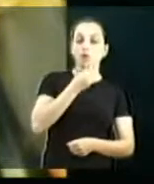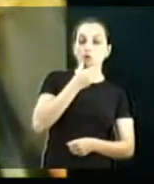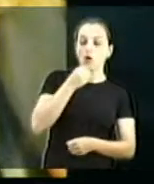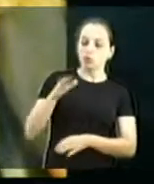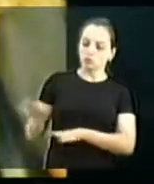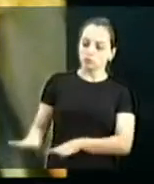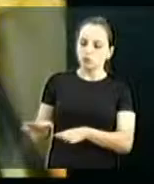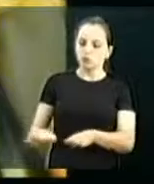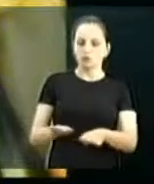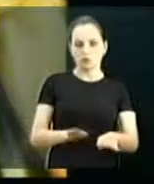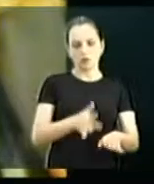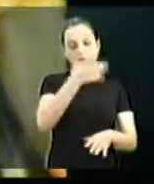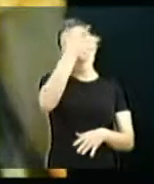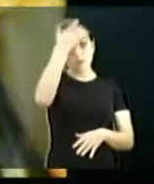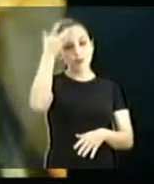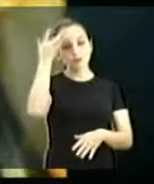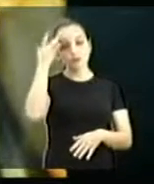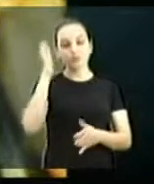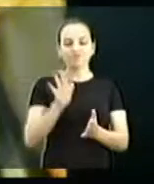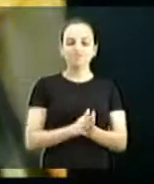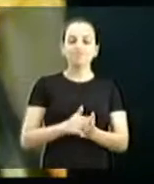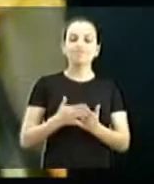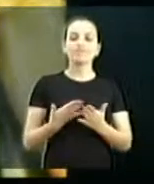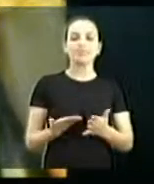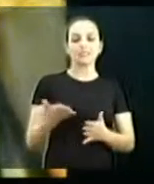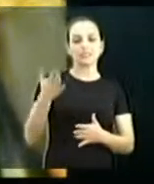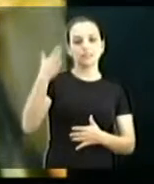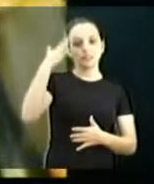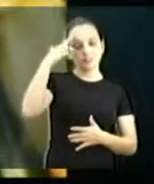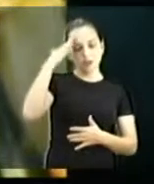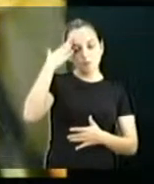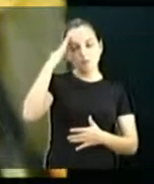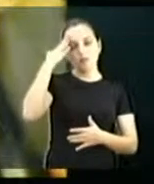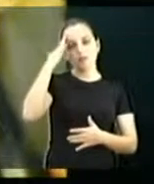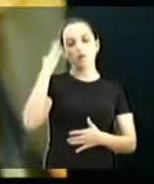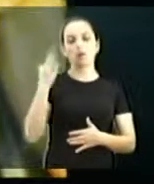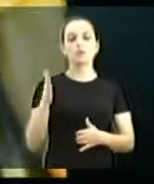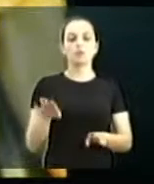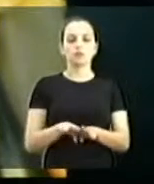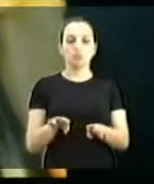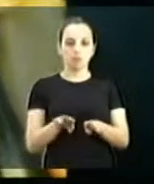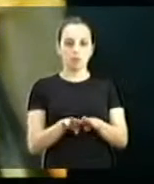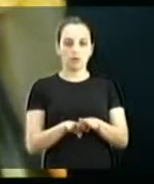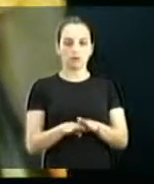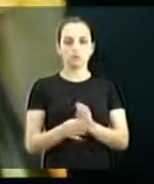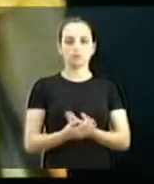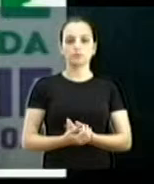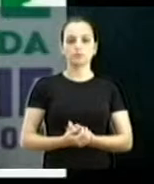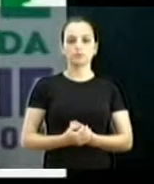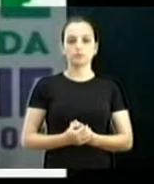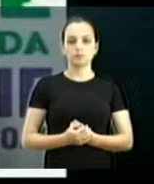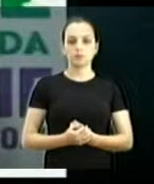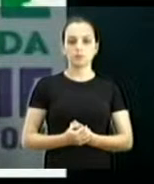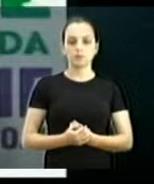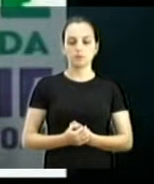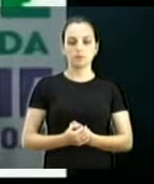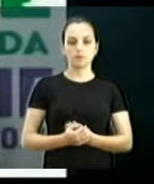vulneráveis e carentes psicologicamente e de recursos. Pode passar outro?